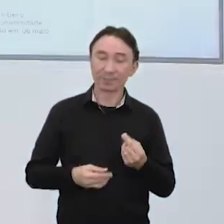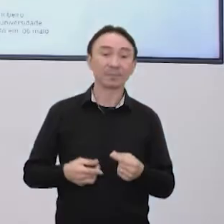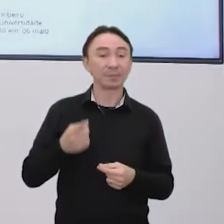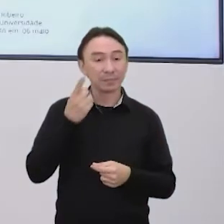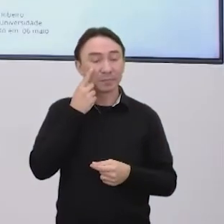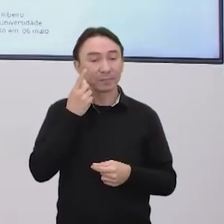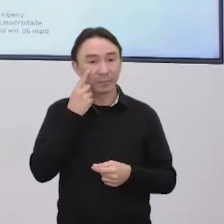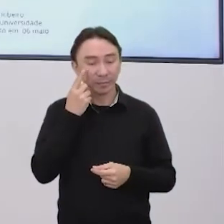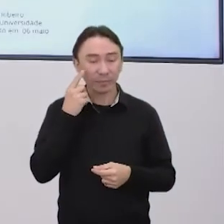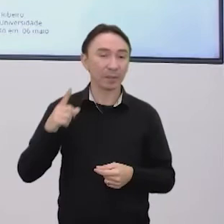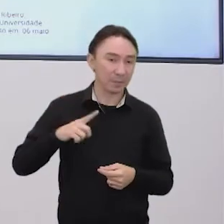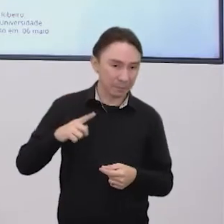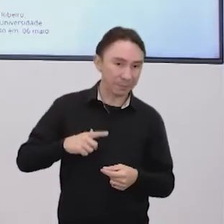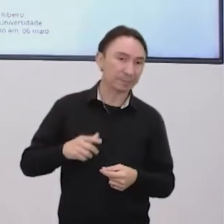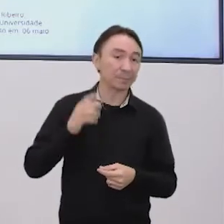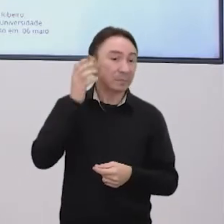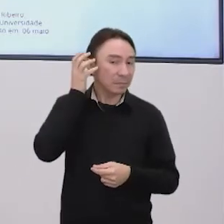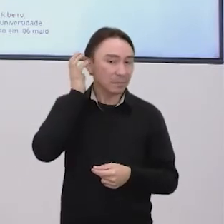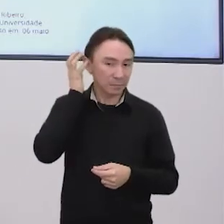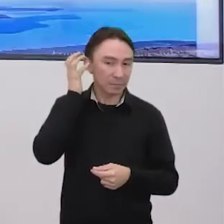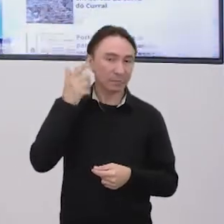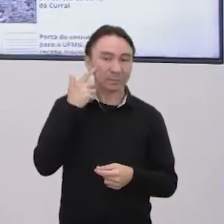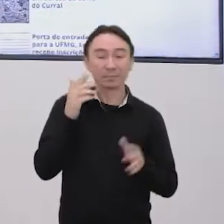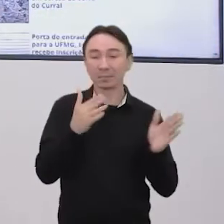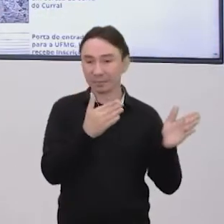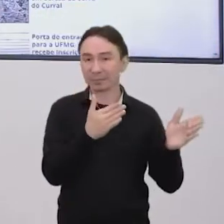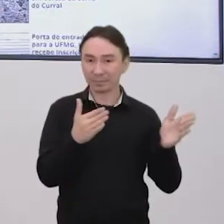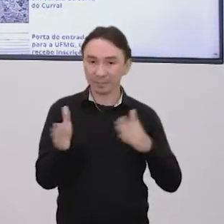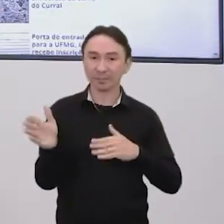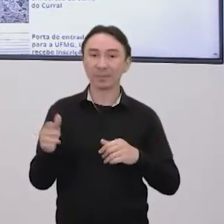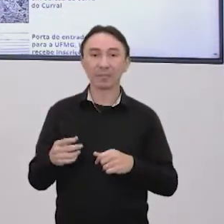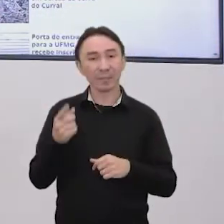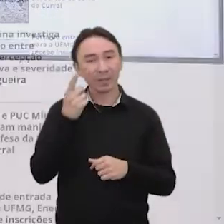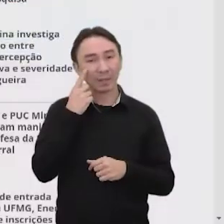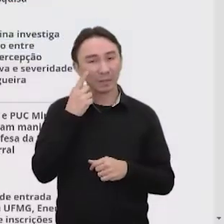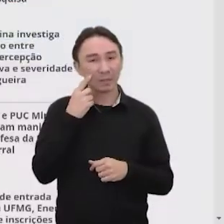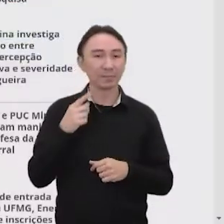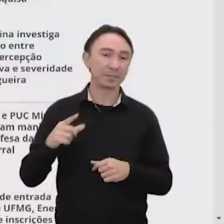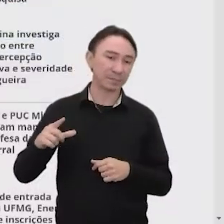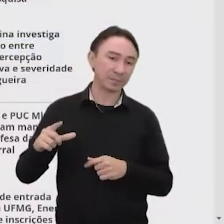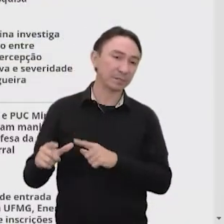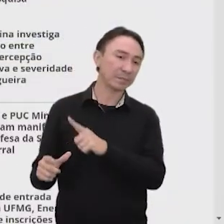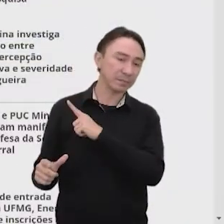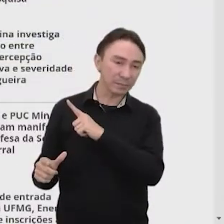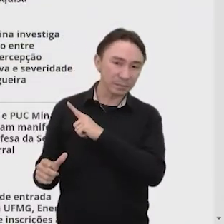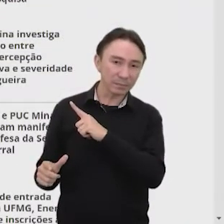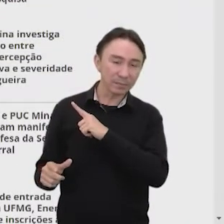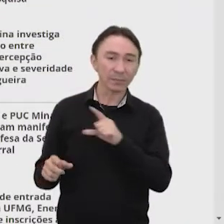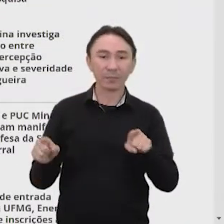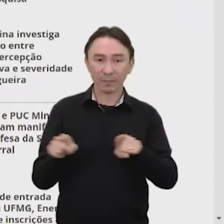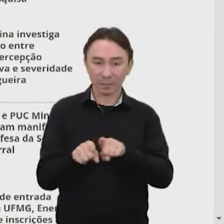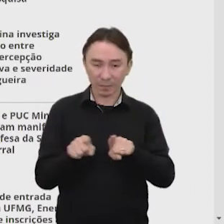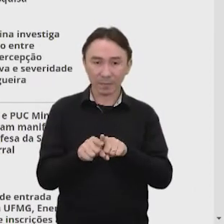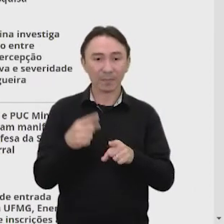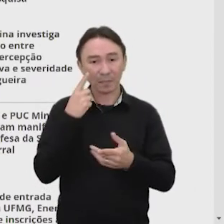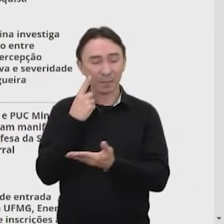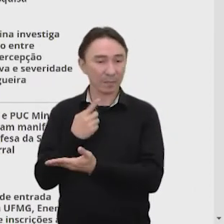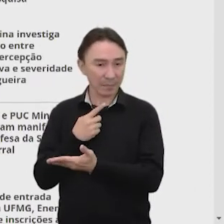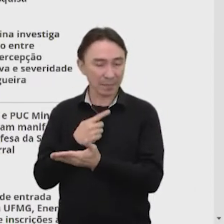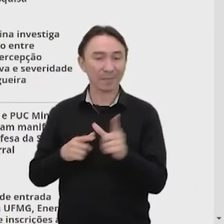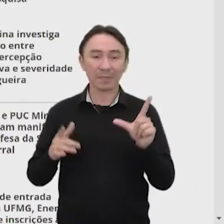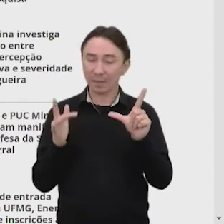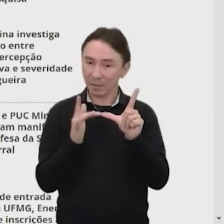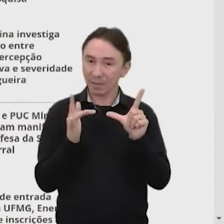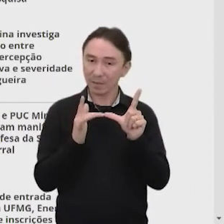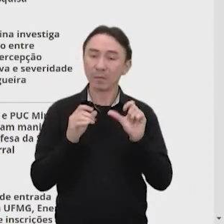colega, o Giovanni, colocar para a gente na lousa essa reportagem, esse acesso. Vocês têm no nosso material um link dessa reportagem para fazer aí